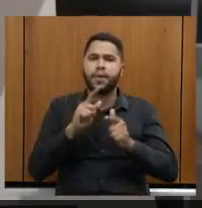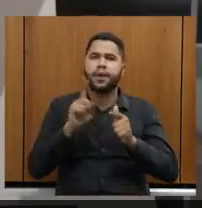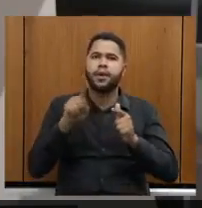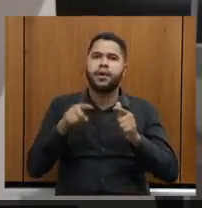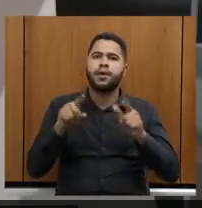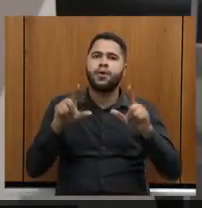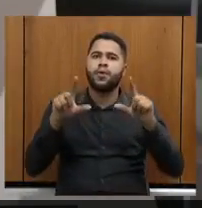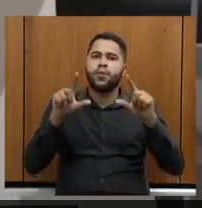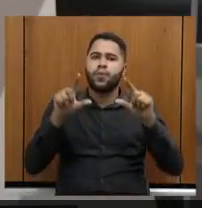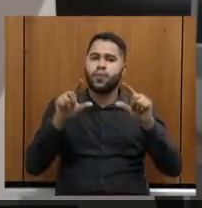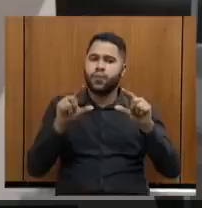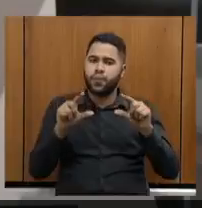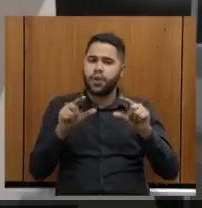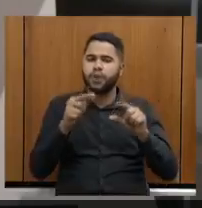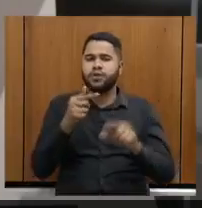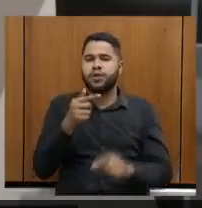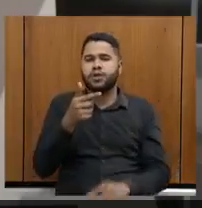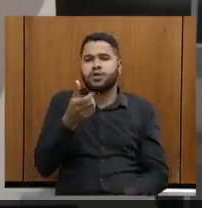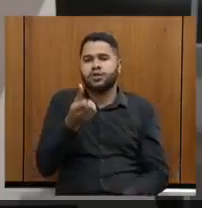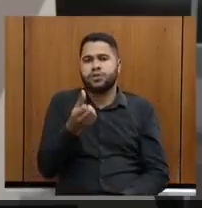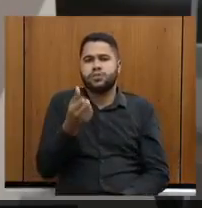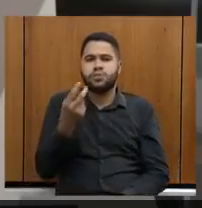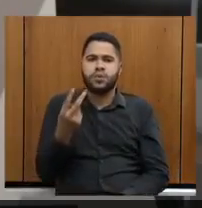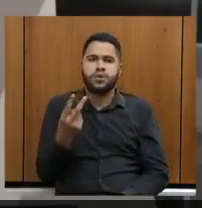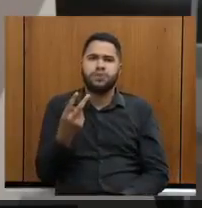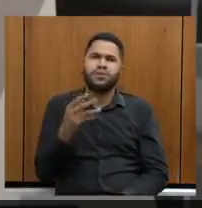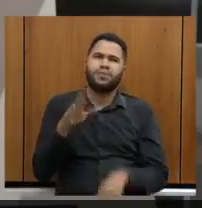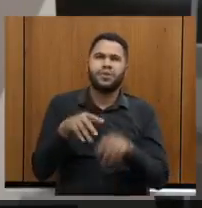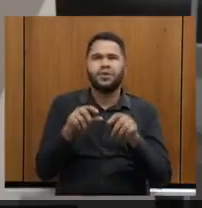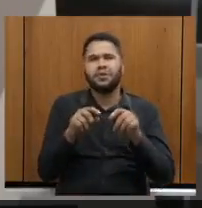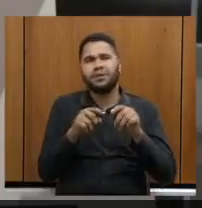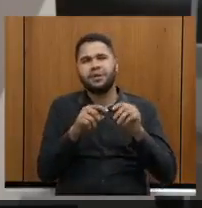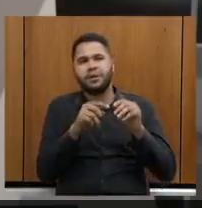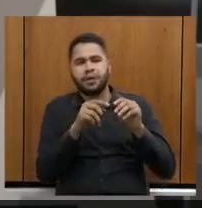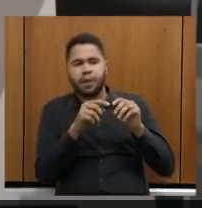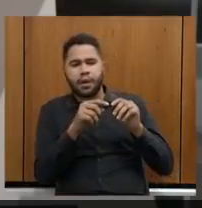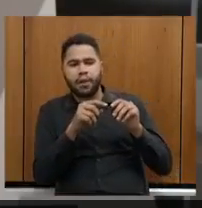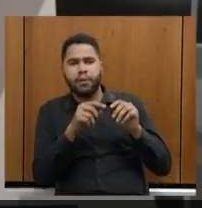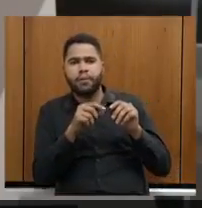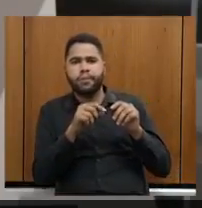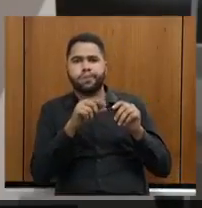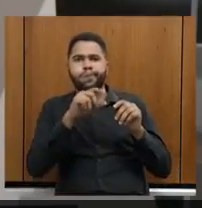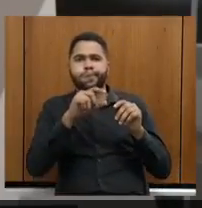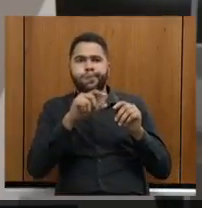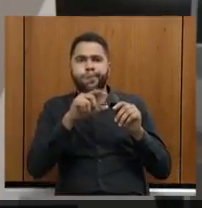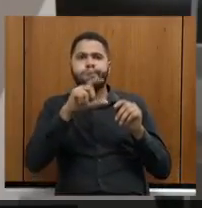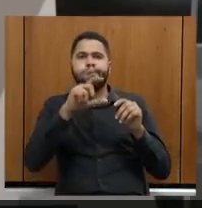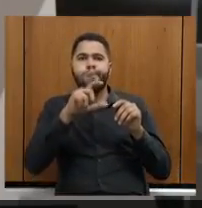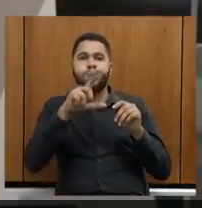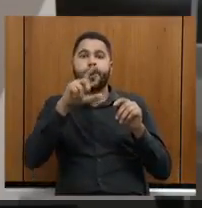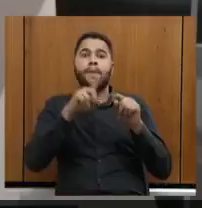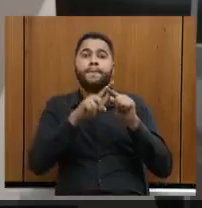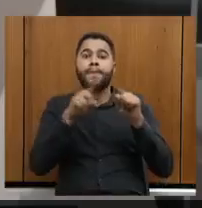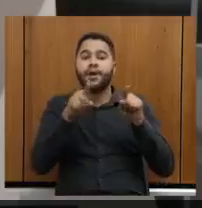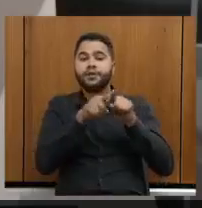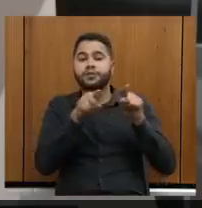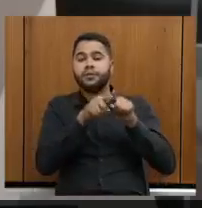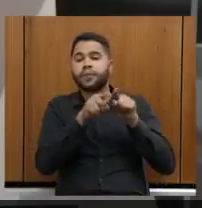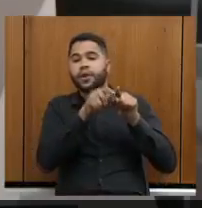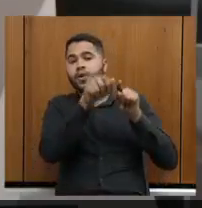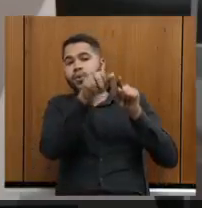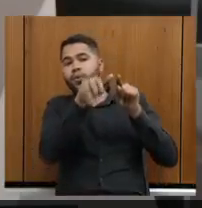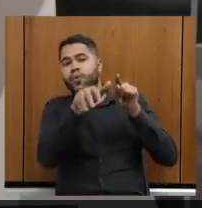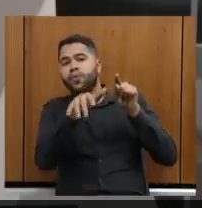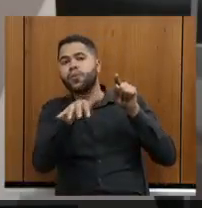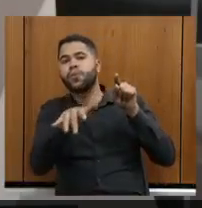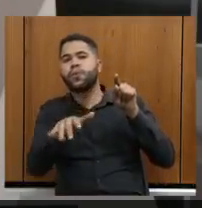Fornas na cota 762. Está subindo 6, 7, 8 centímetros por dia, mas a própria vazão e os mais de